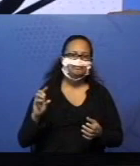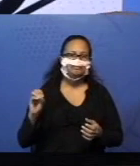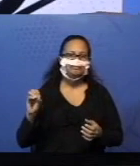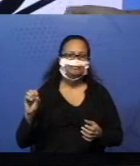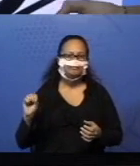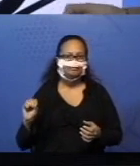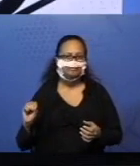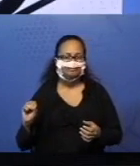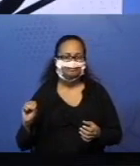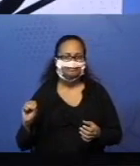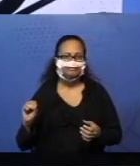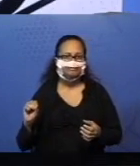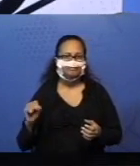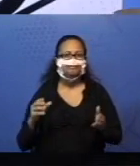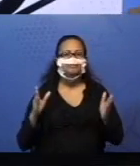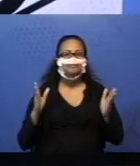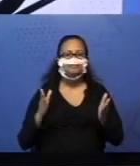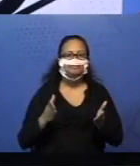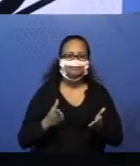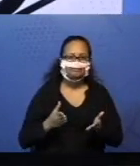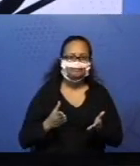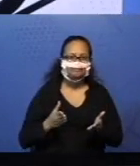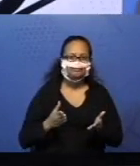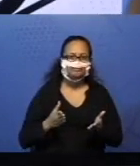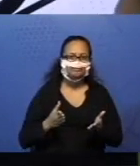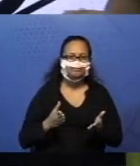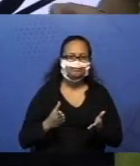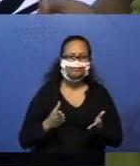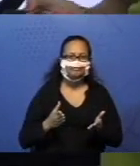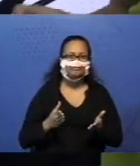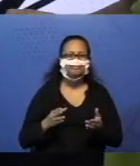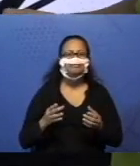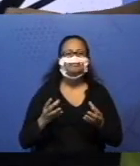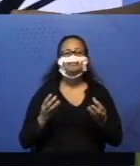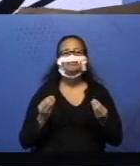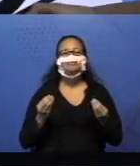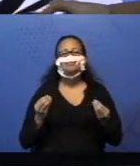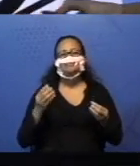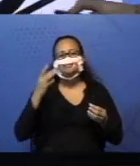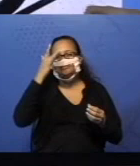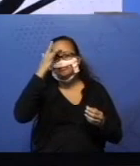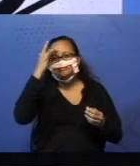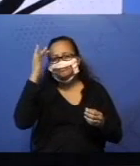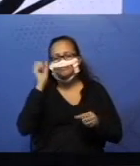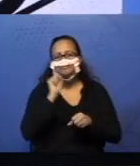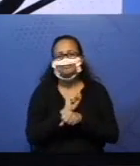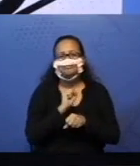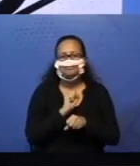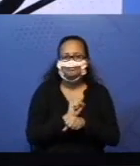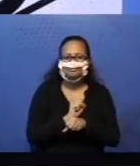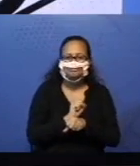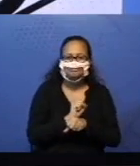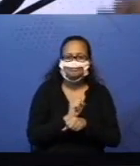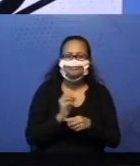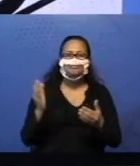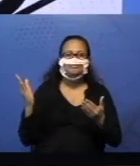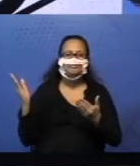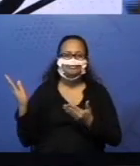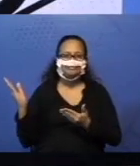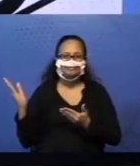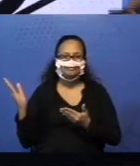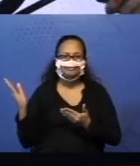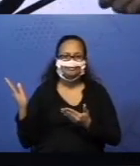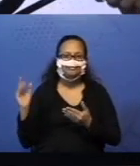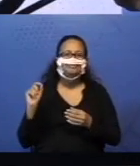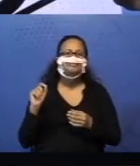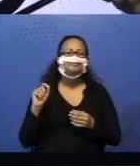E agora, aquela parte que tem muita gente esperando, que é a sessão eu fiz. Vamos ver quem